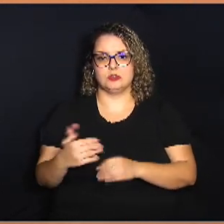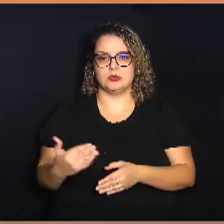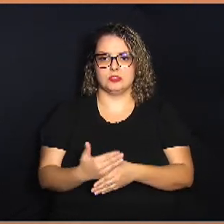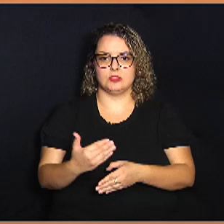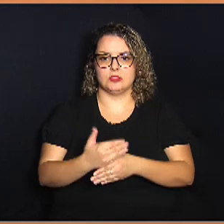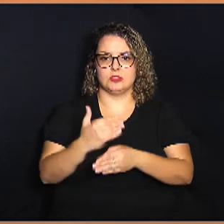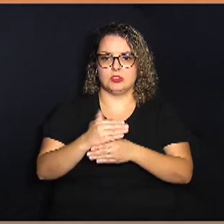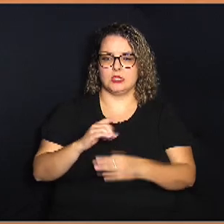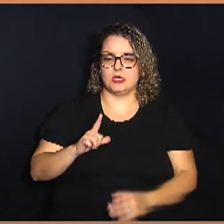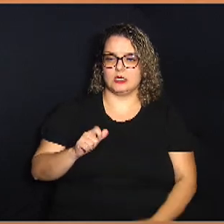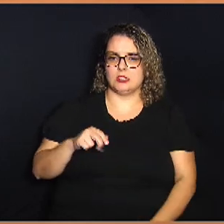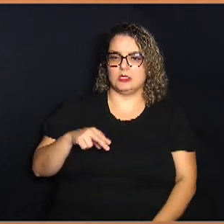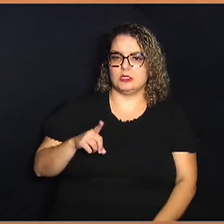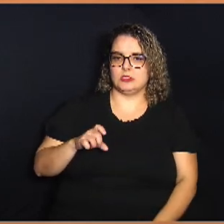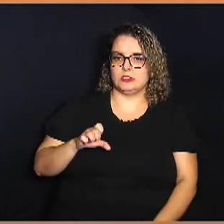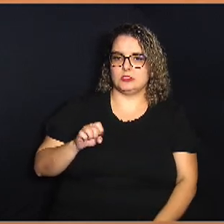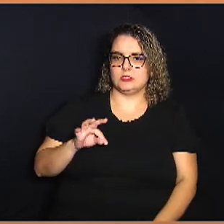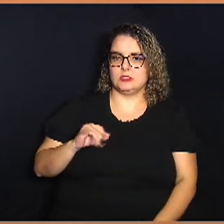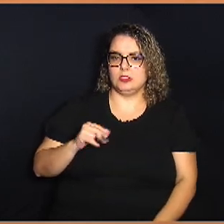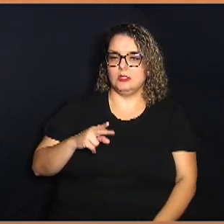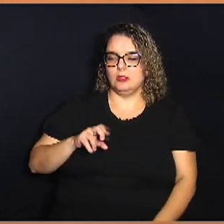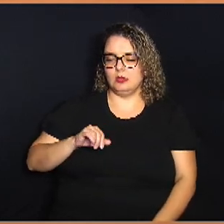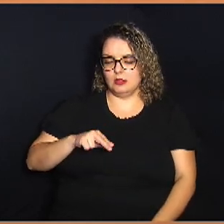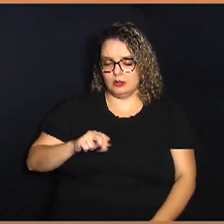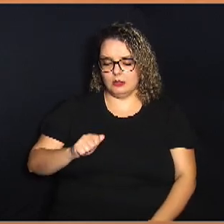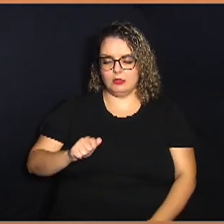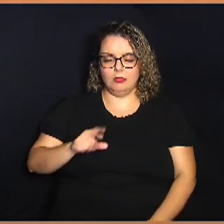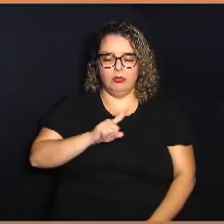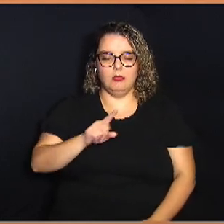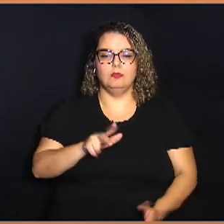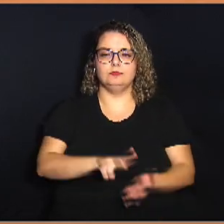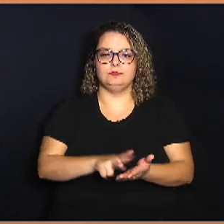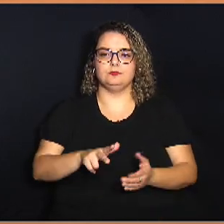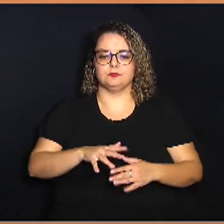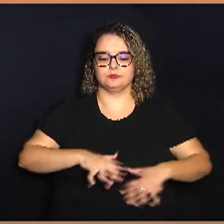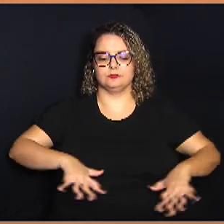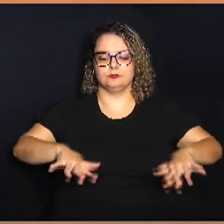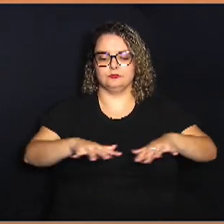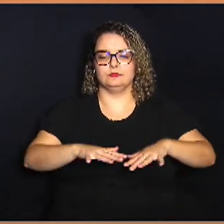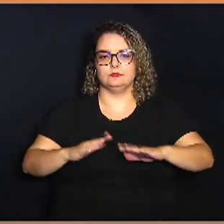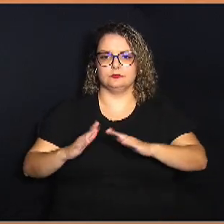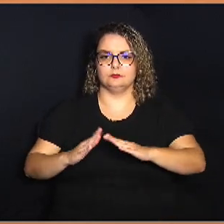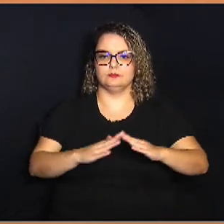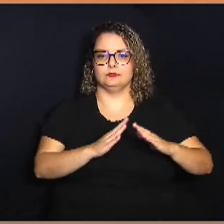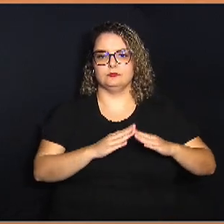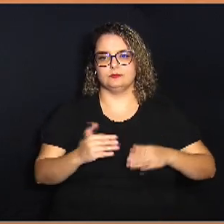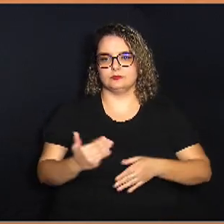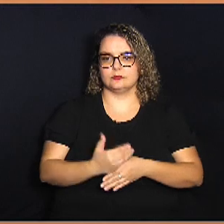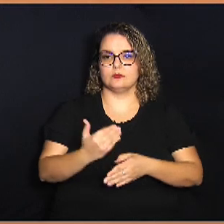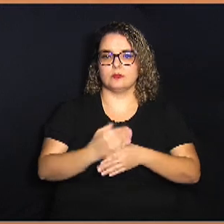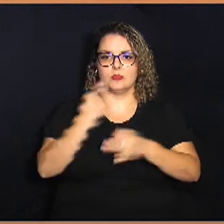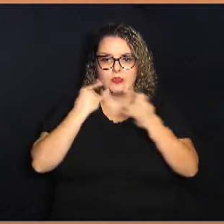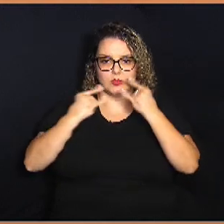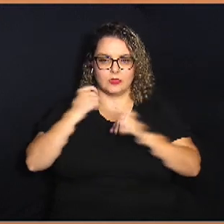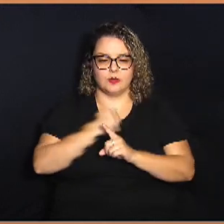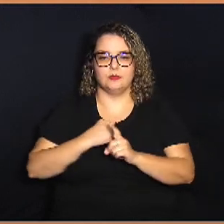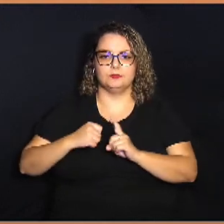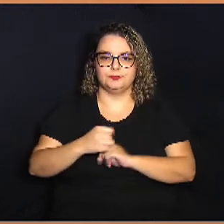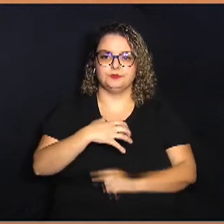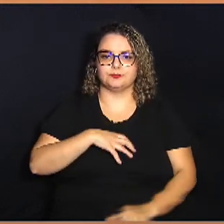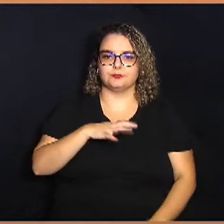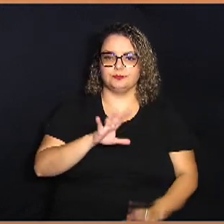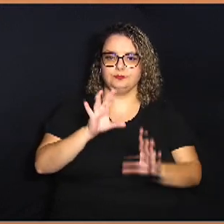clandestinas e irregulares existentes no conjunto habitacionais ou empreendimentos de interesse social da forma que